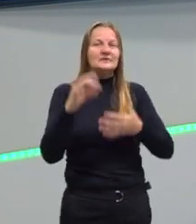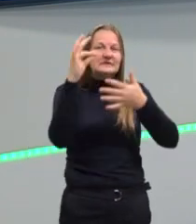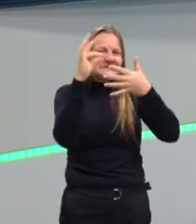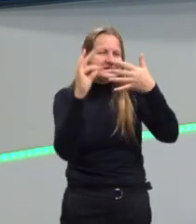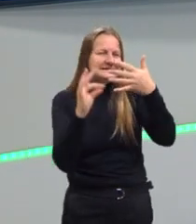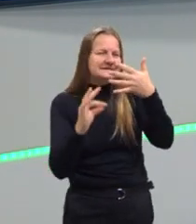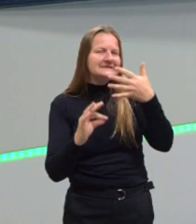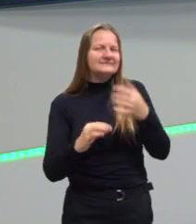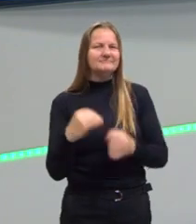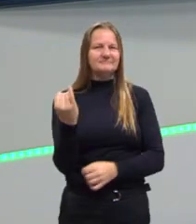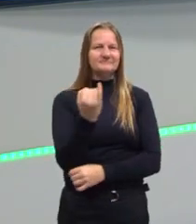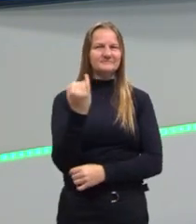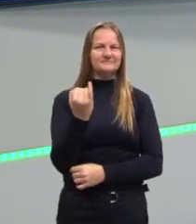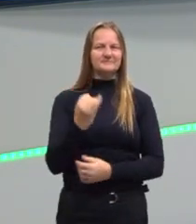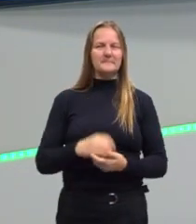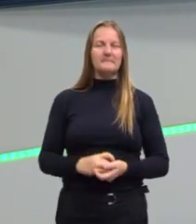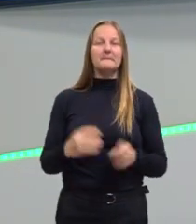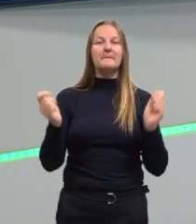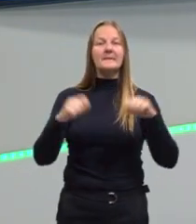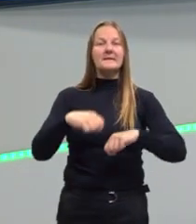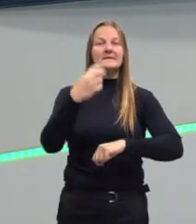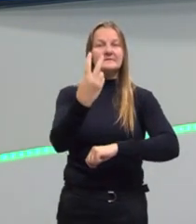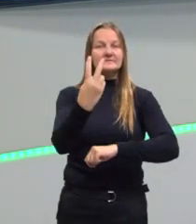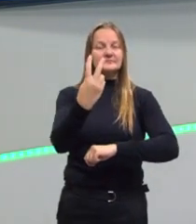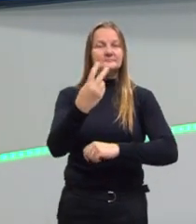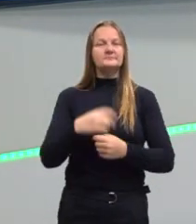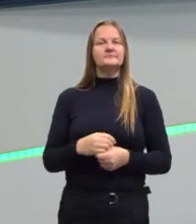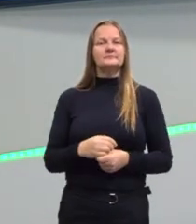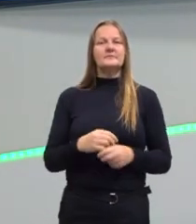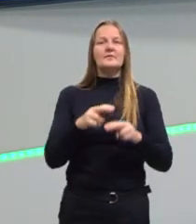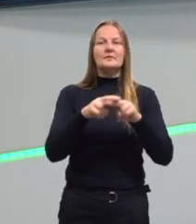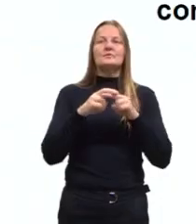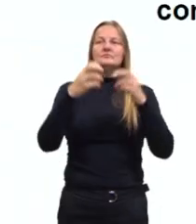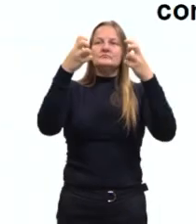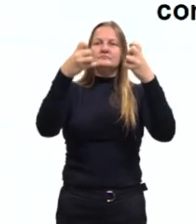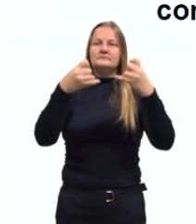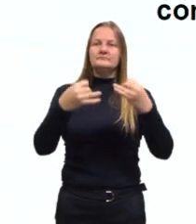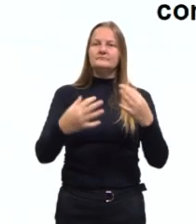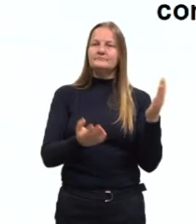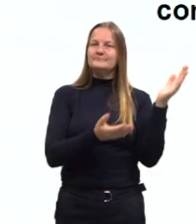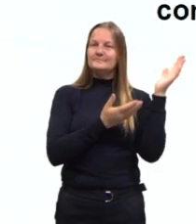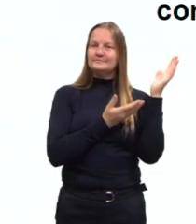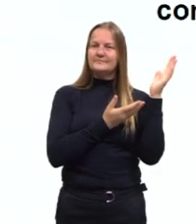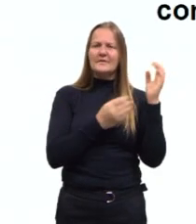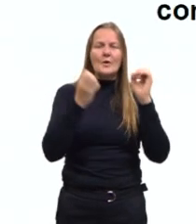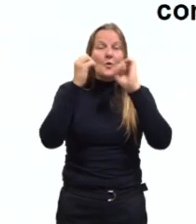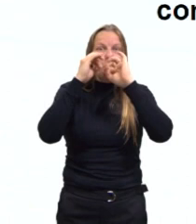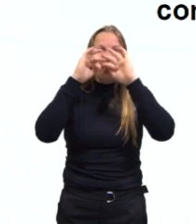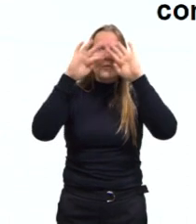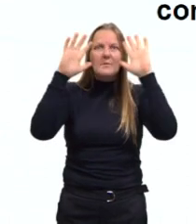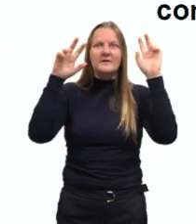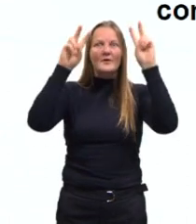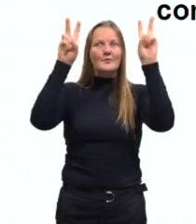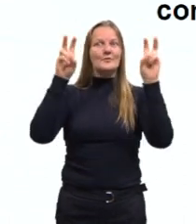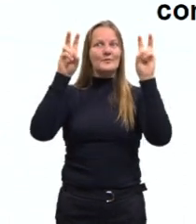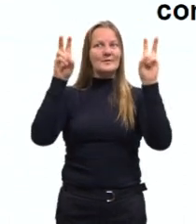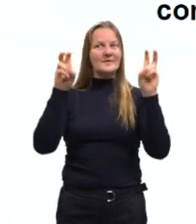detalhes. Competência 2, portanto, compreender o tema